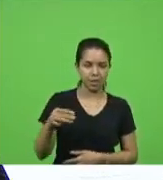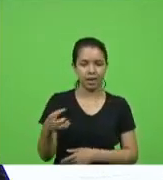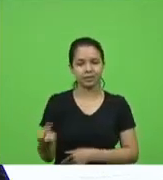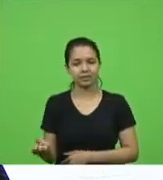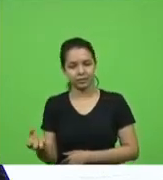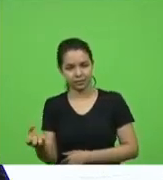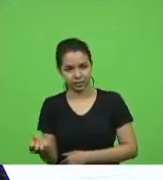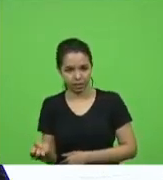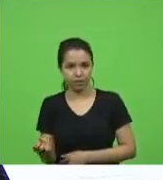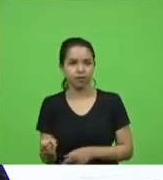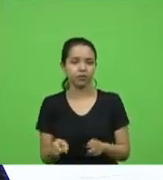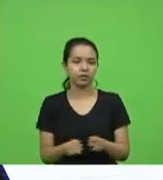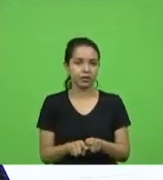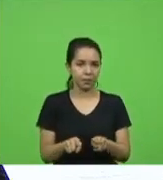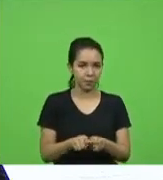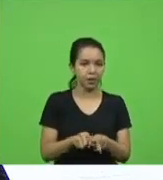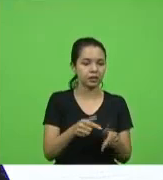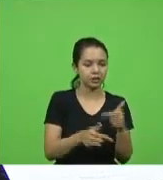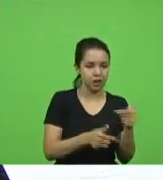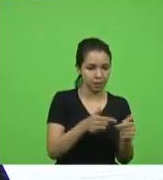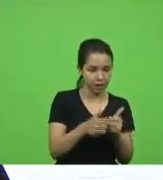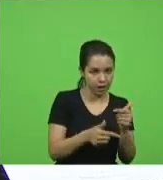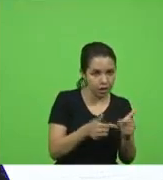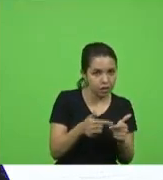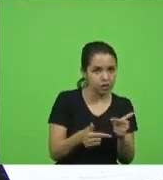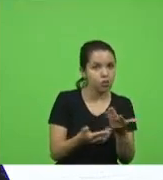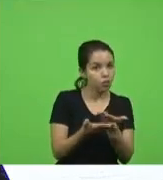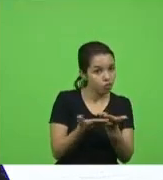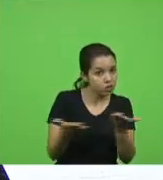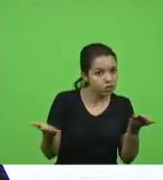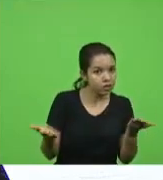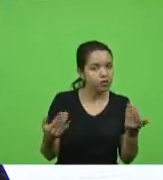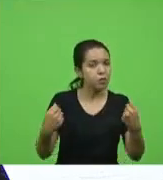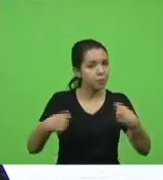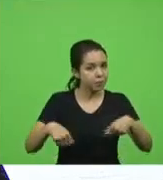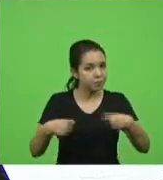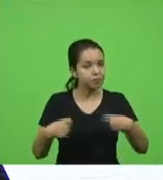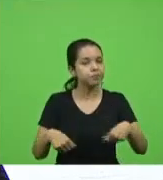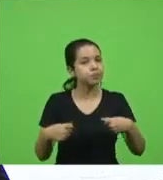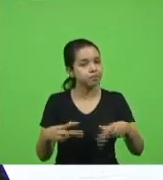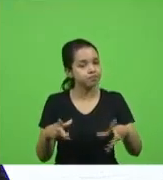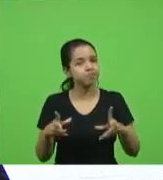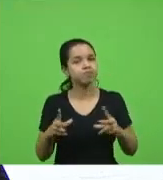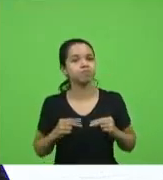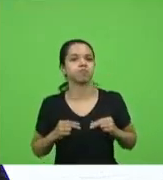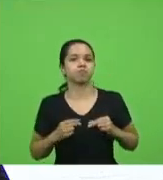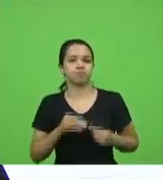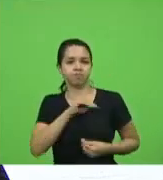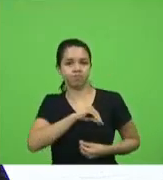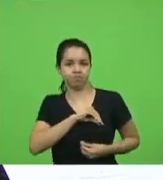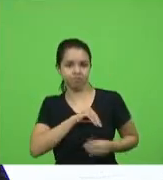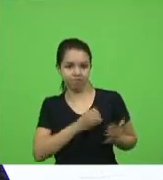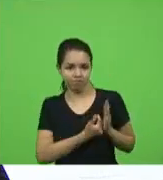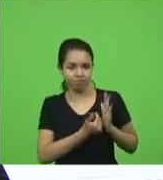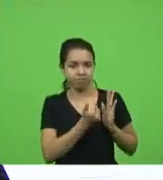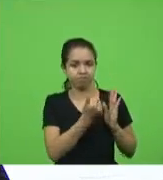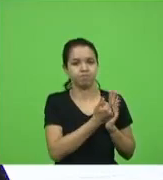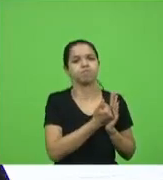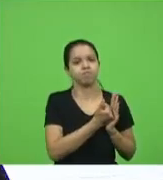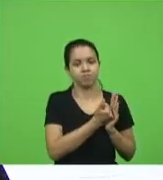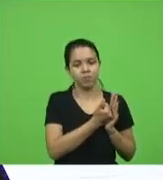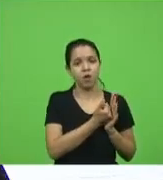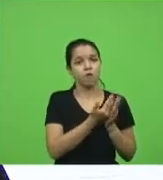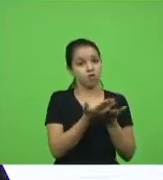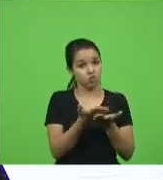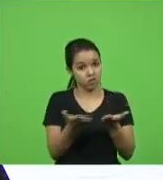policial que está na ativa vocês merecem essa reposição de funcionários e não só merecem vocês